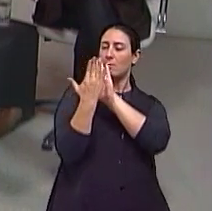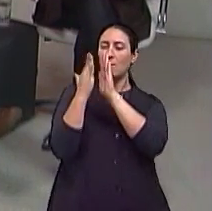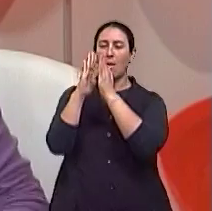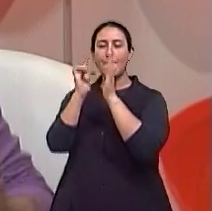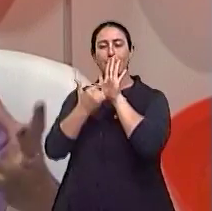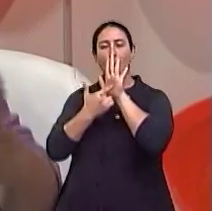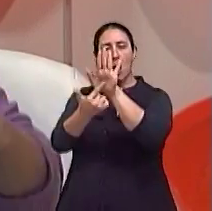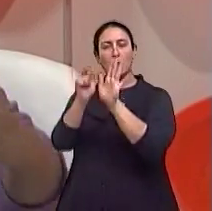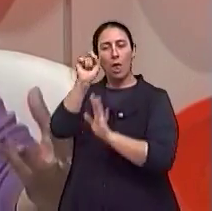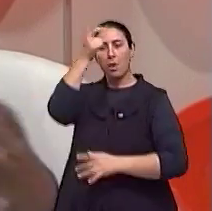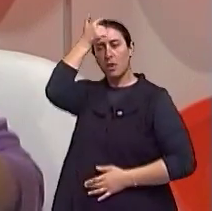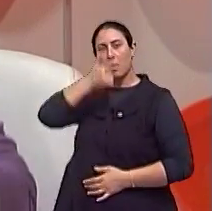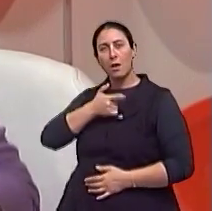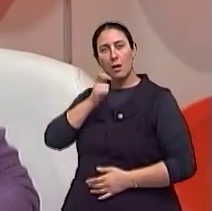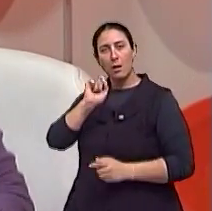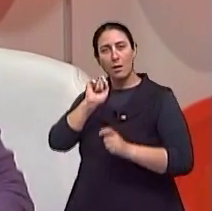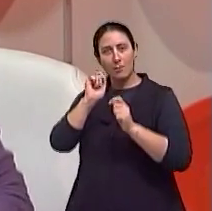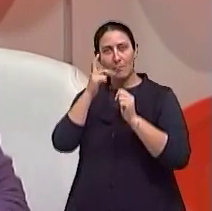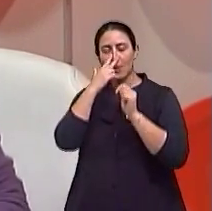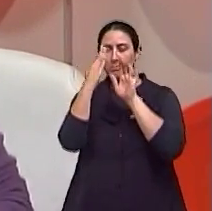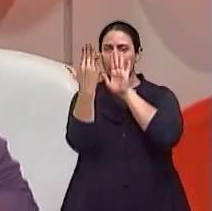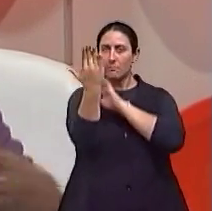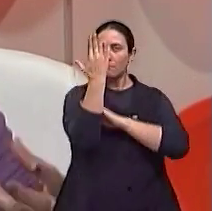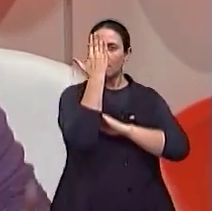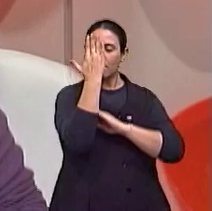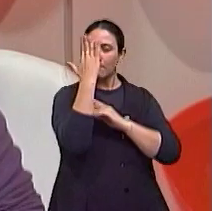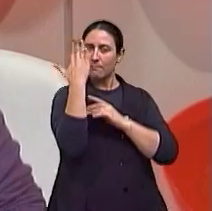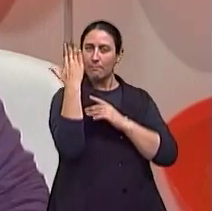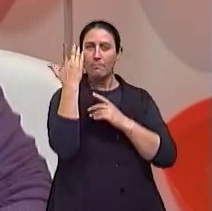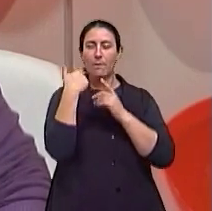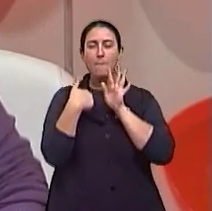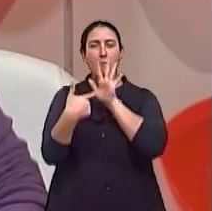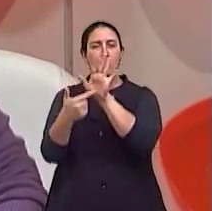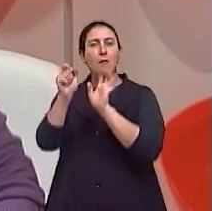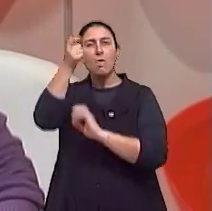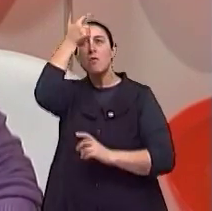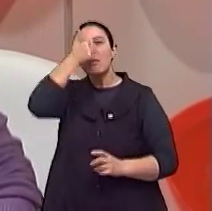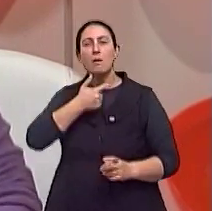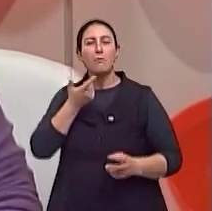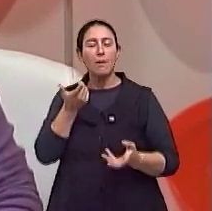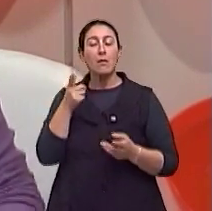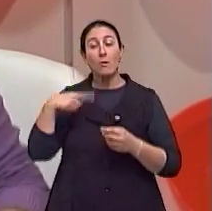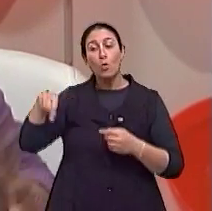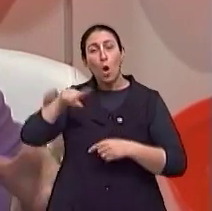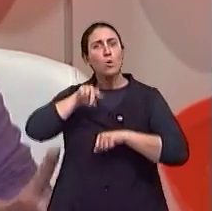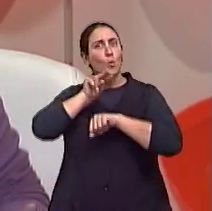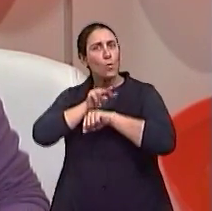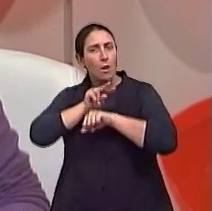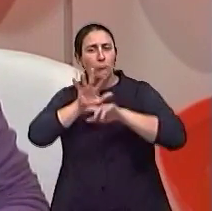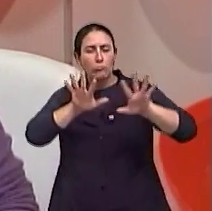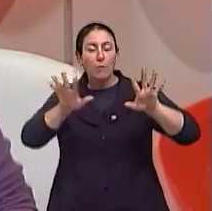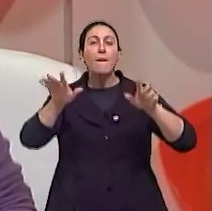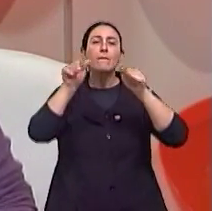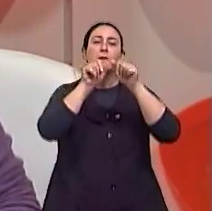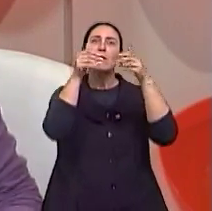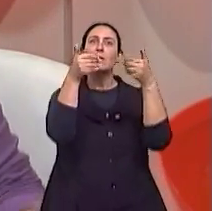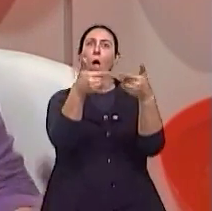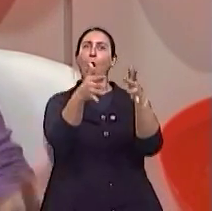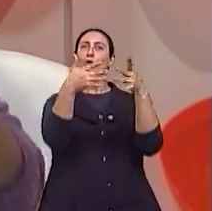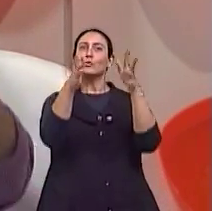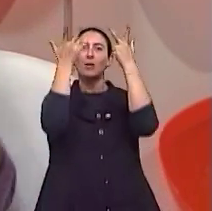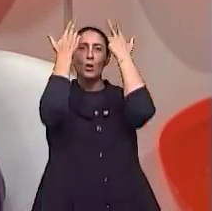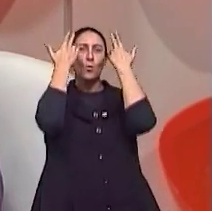E, então, era uma situação que exigia um cuidado nosso de produção, assim, para que ela transcorresse,